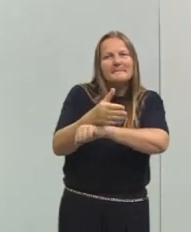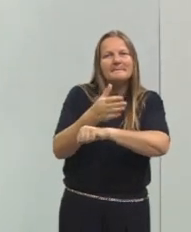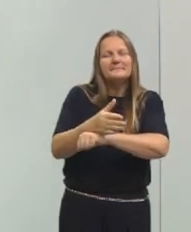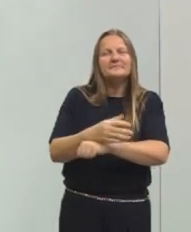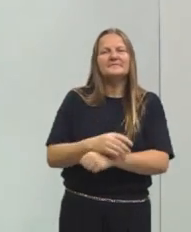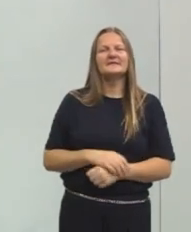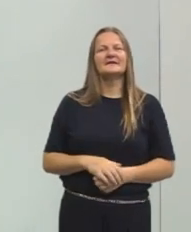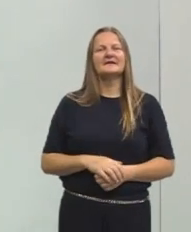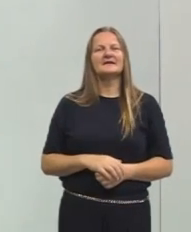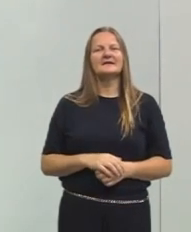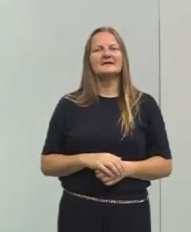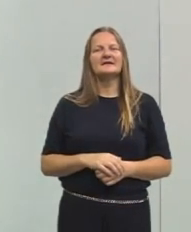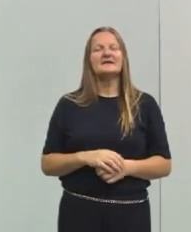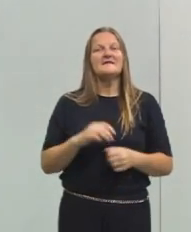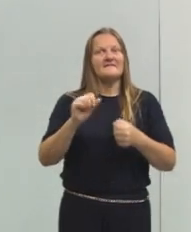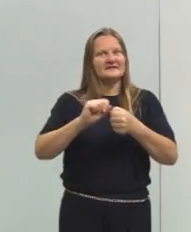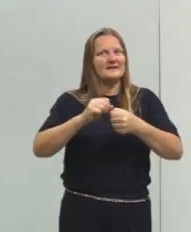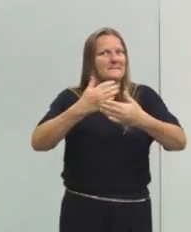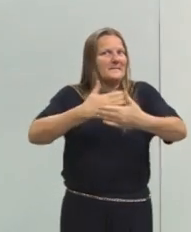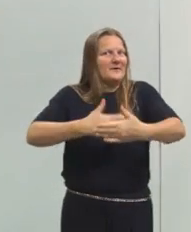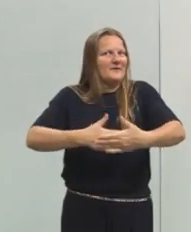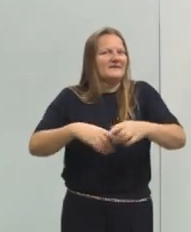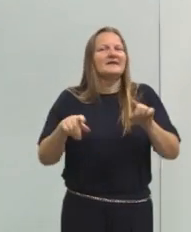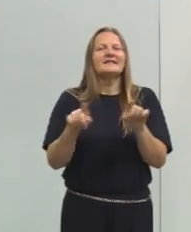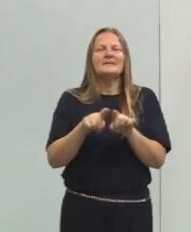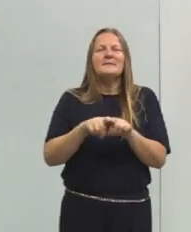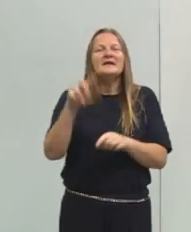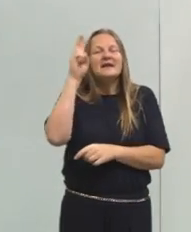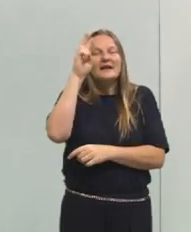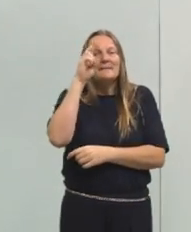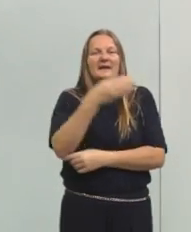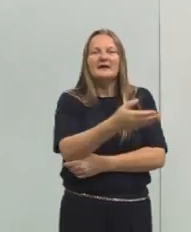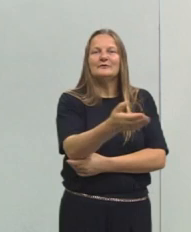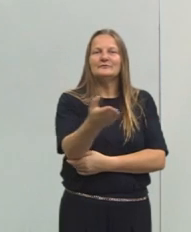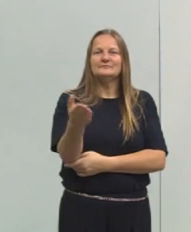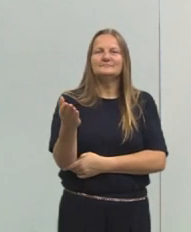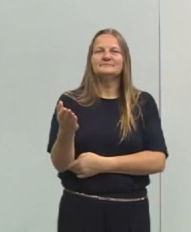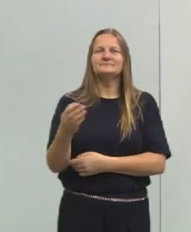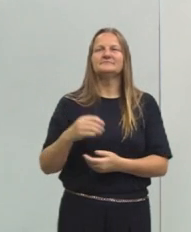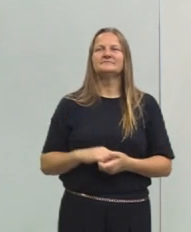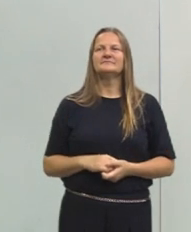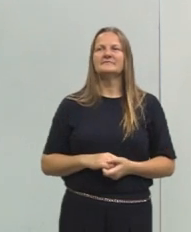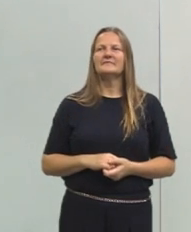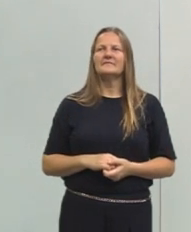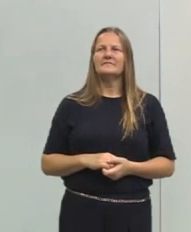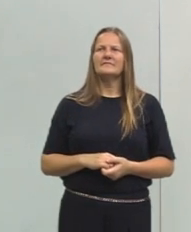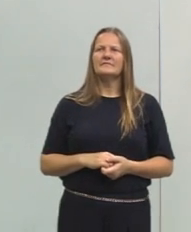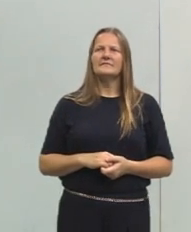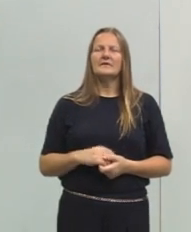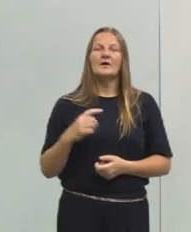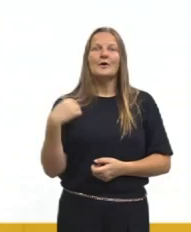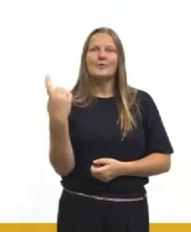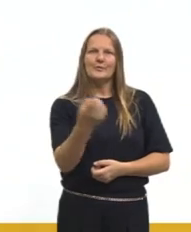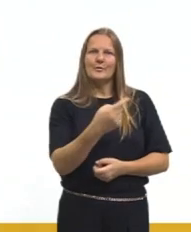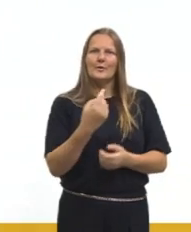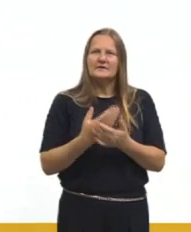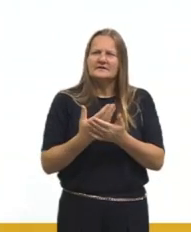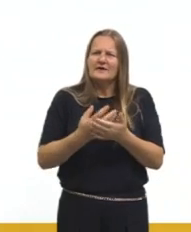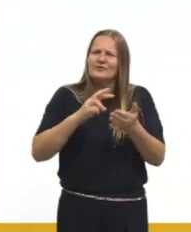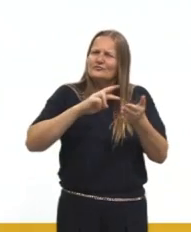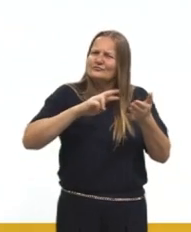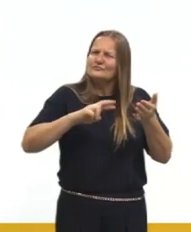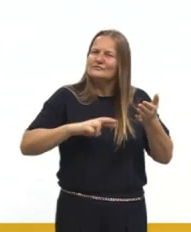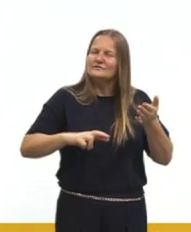arriscar fazer essa prova e também lembrá-los que, e lembrá-las, que as nossas aulas de redação,